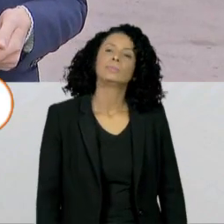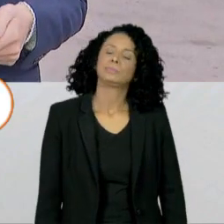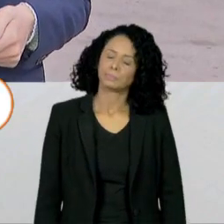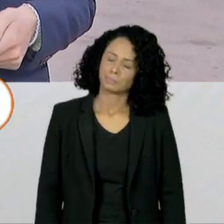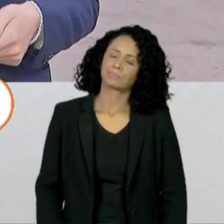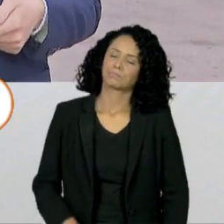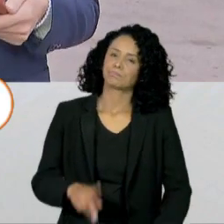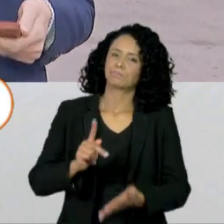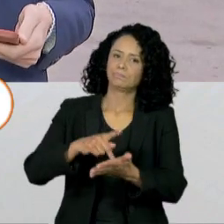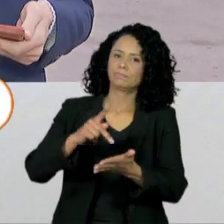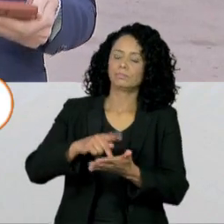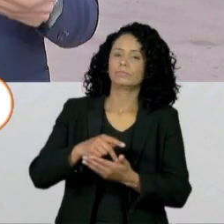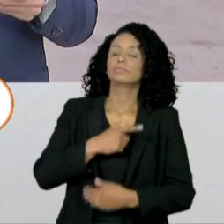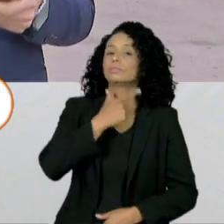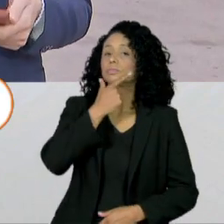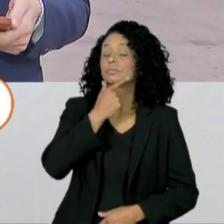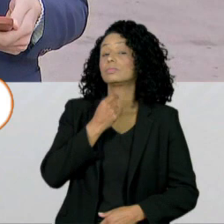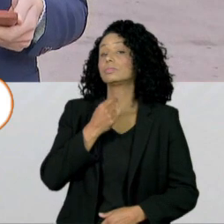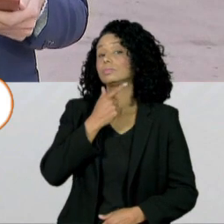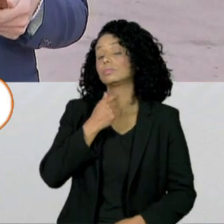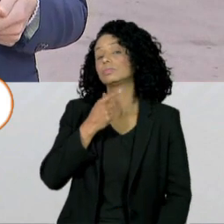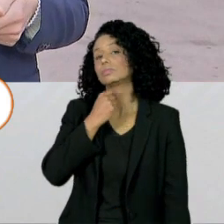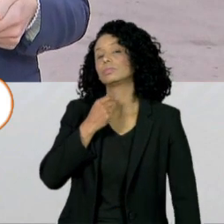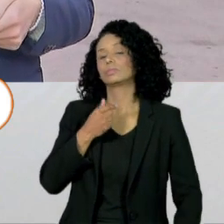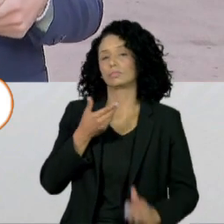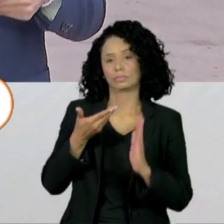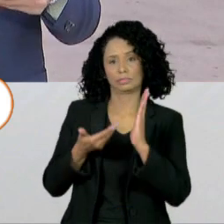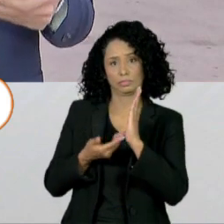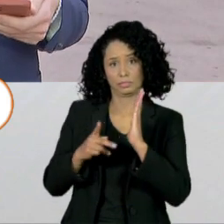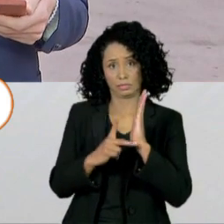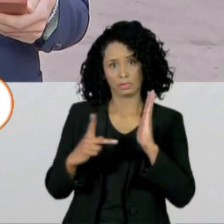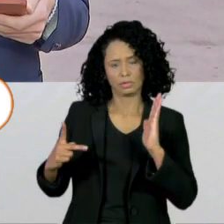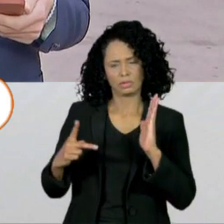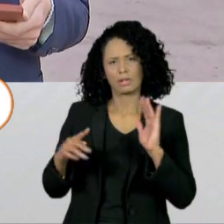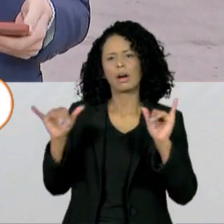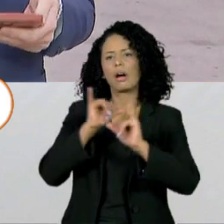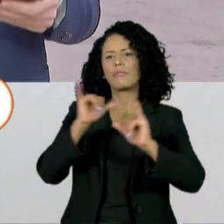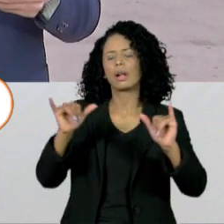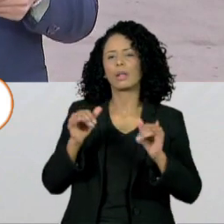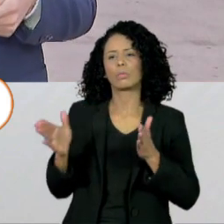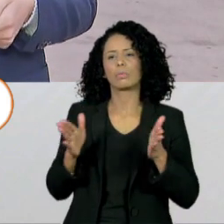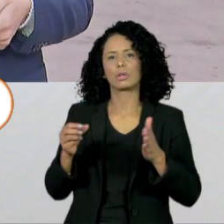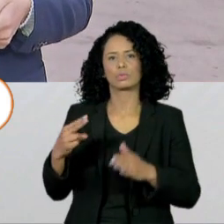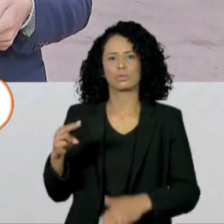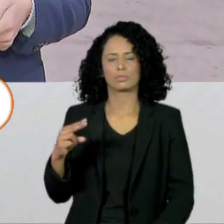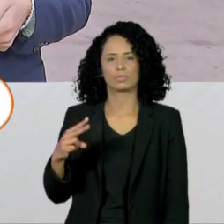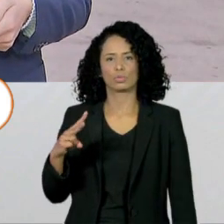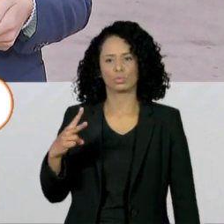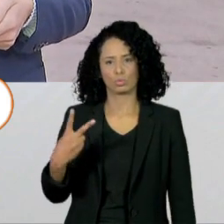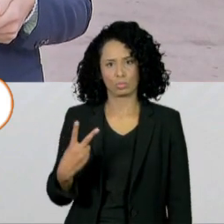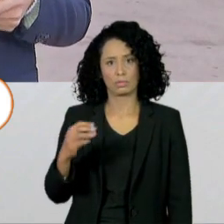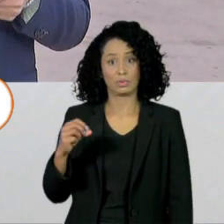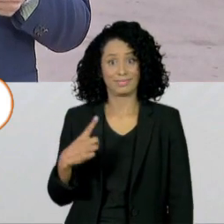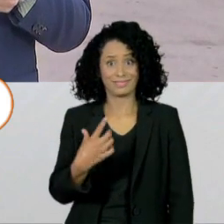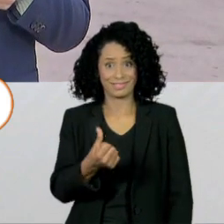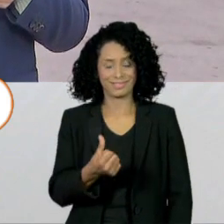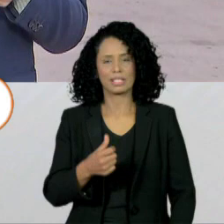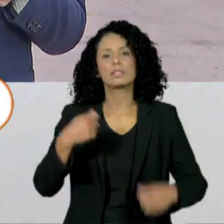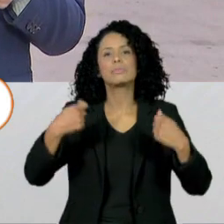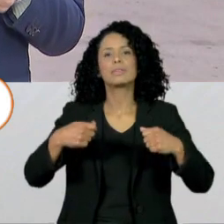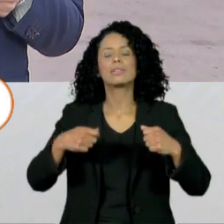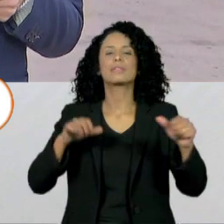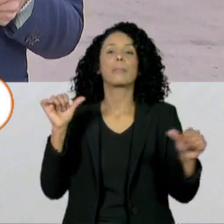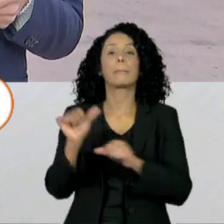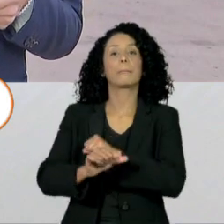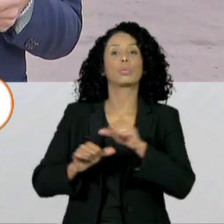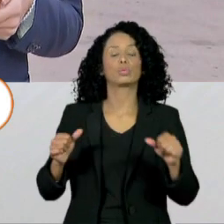Exatamente. O Arthur Lira sugeriu que a lei das estatais, que é lá de 2016, seja alterada através de